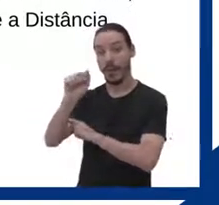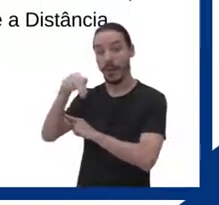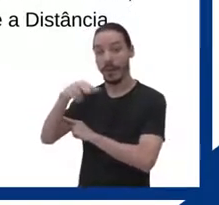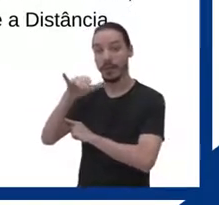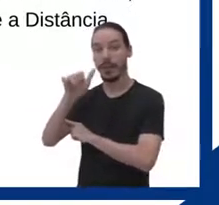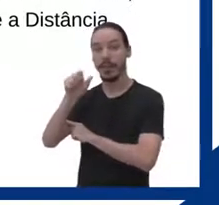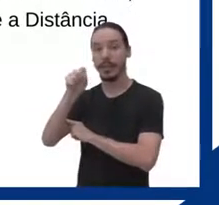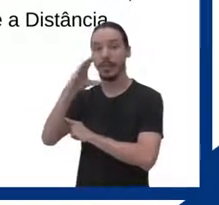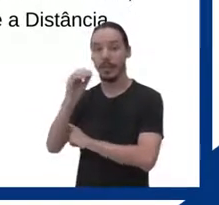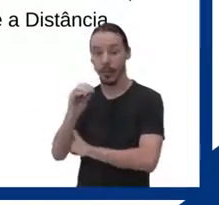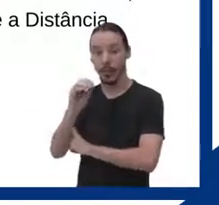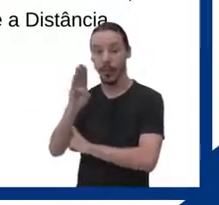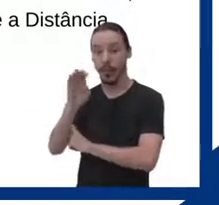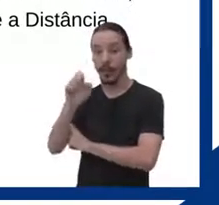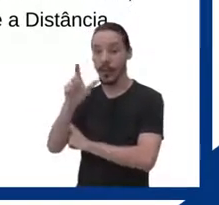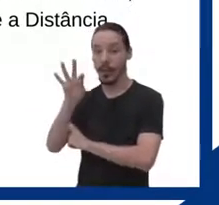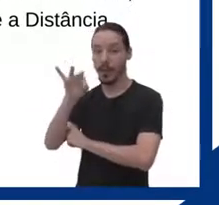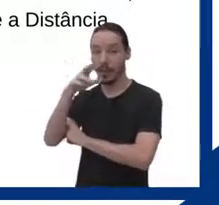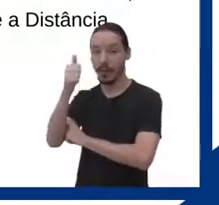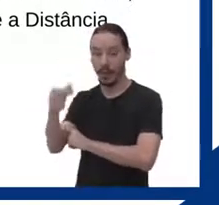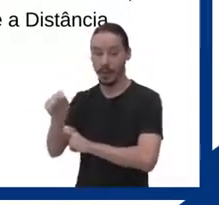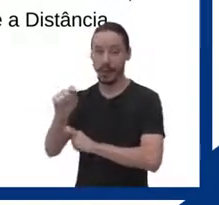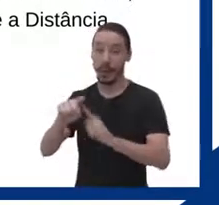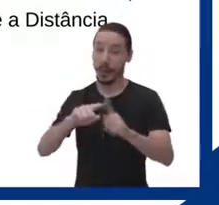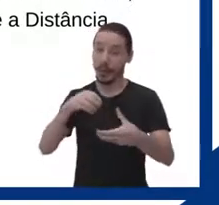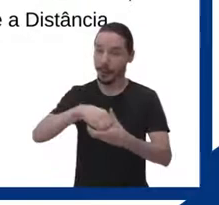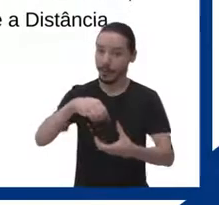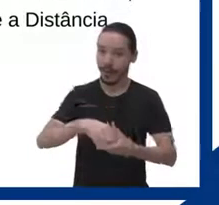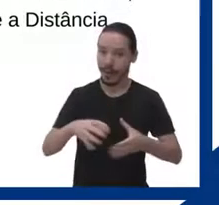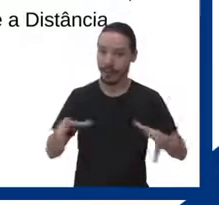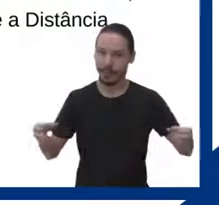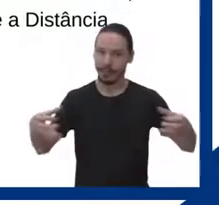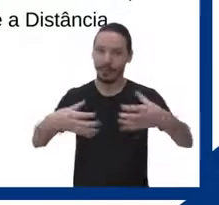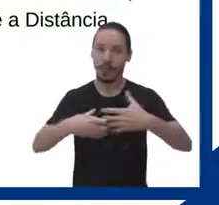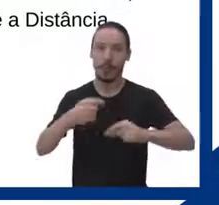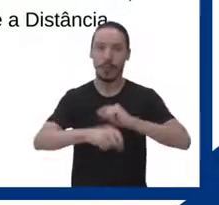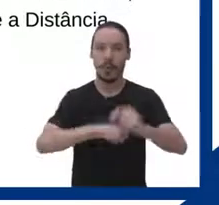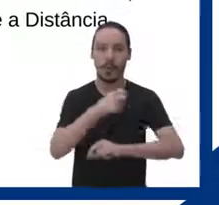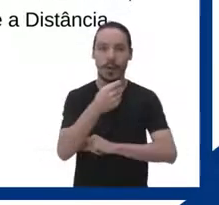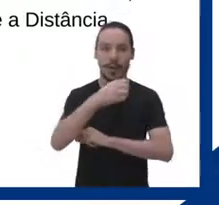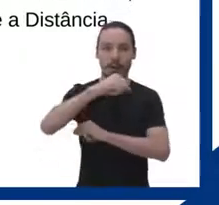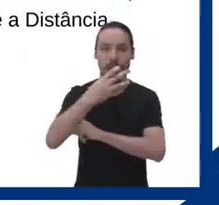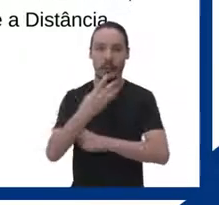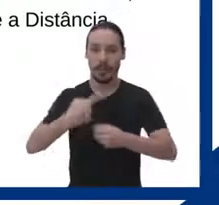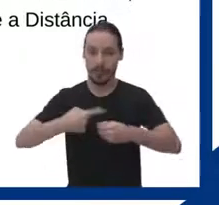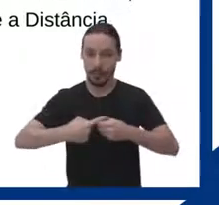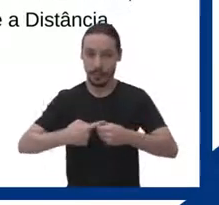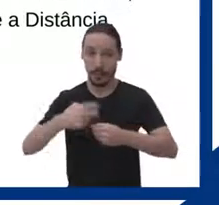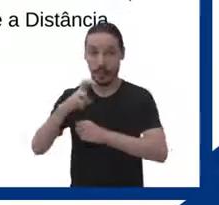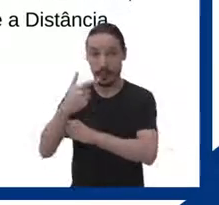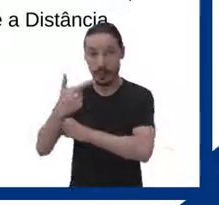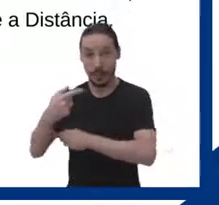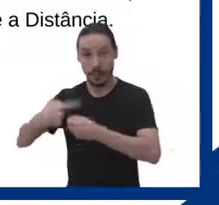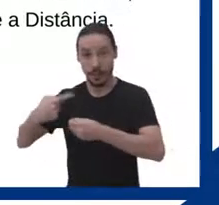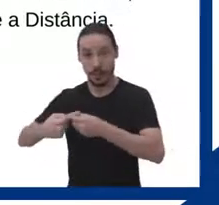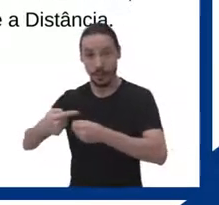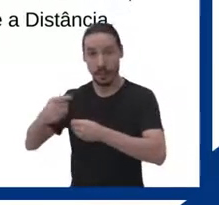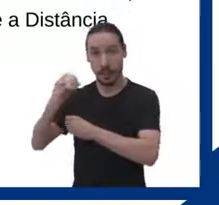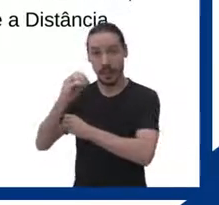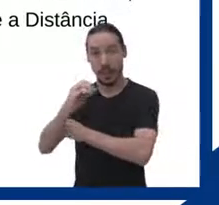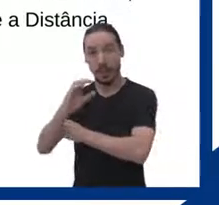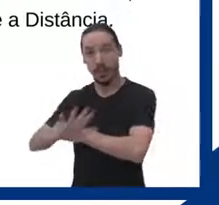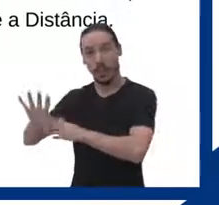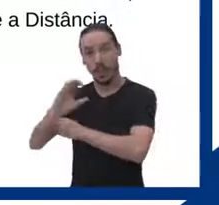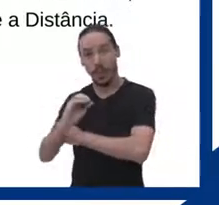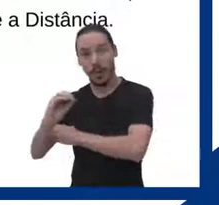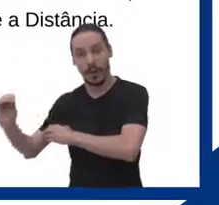A Unioeste abrange um total de 94 municípios, sendo 52 municípios na região oeste do estado